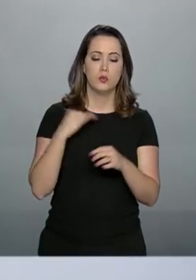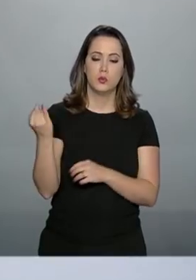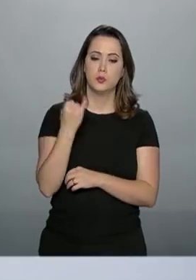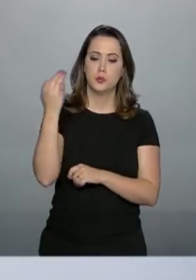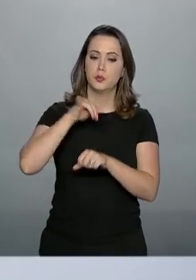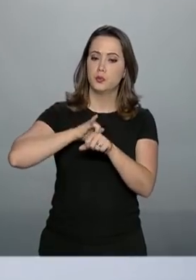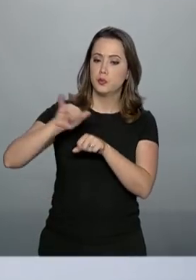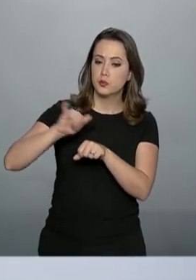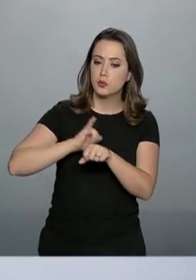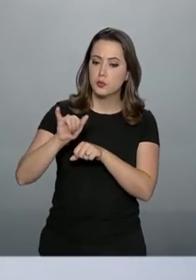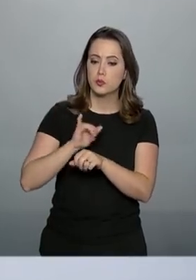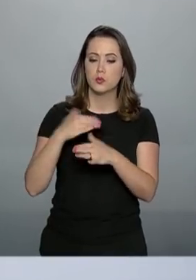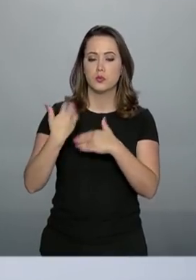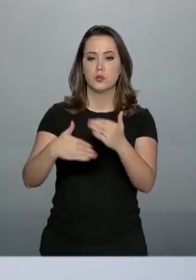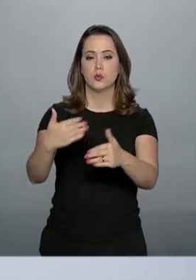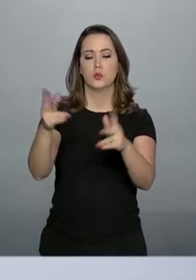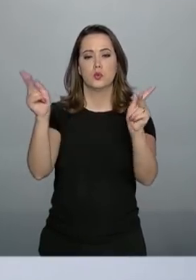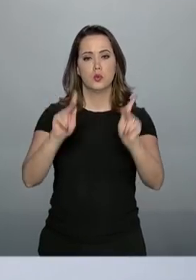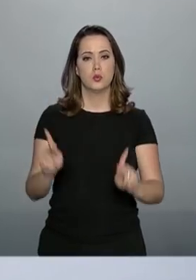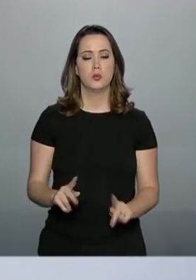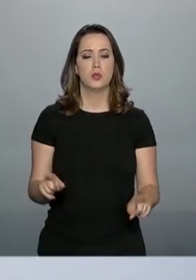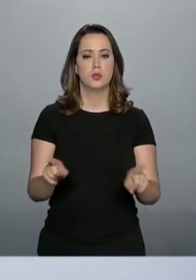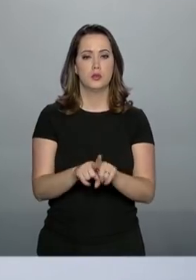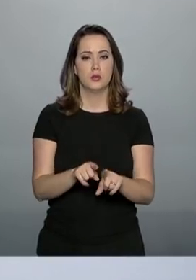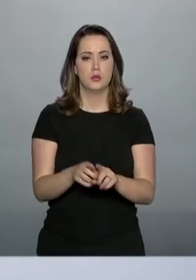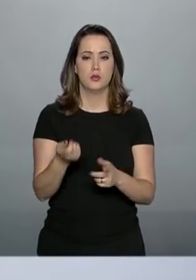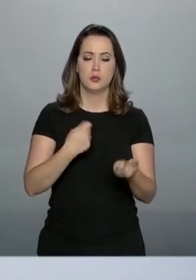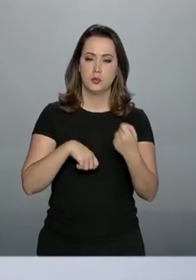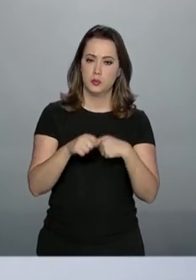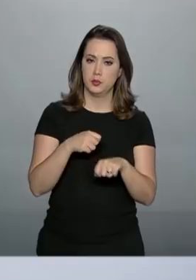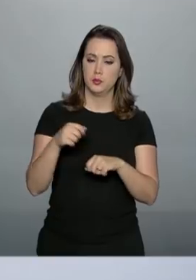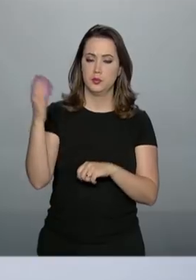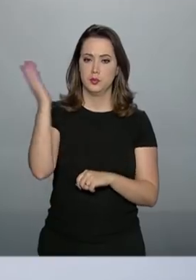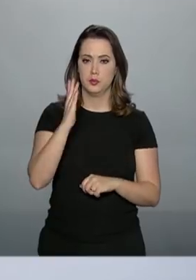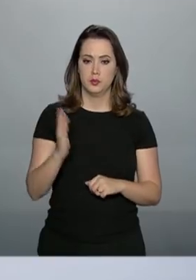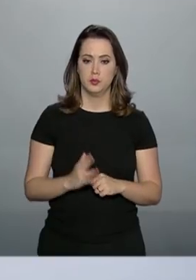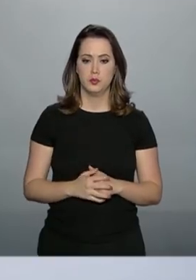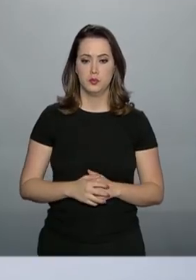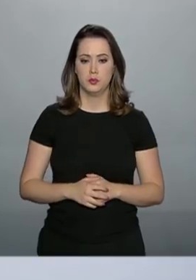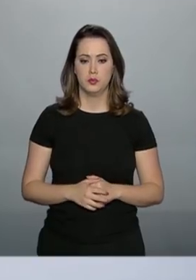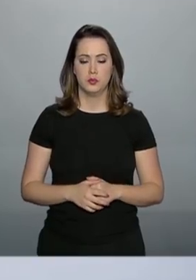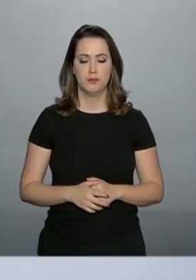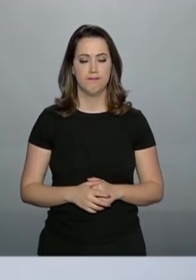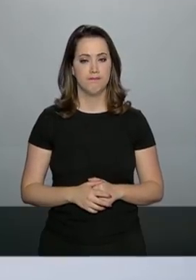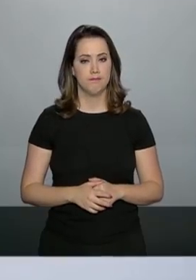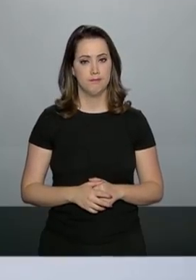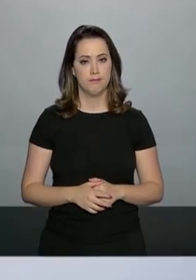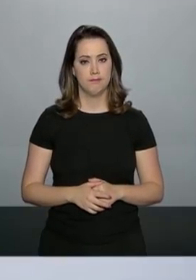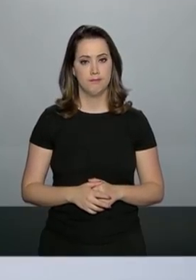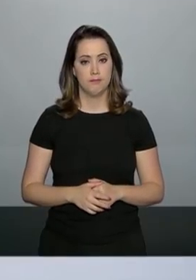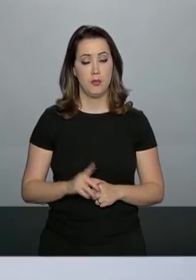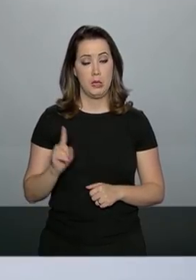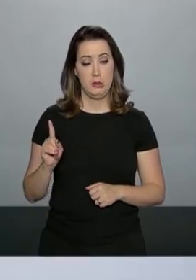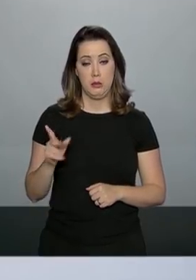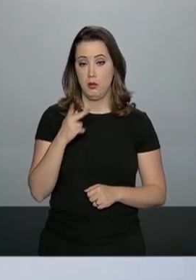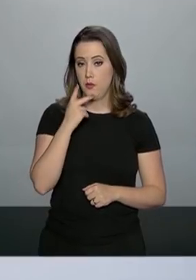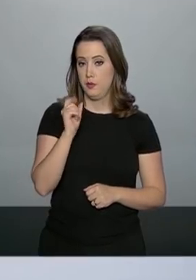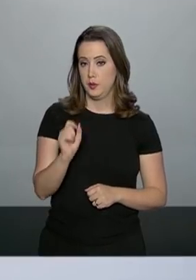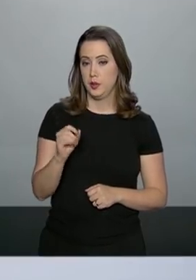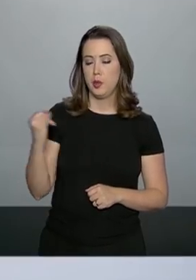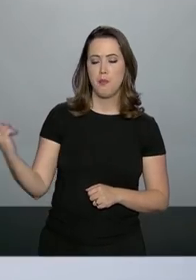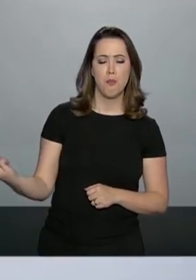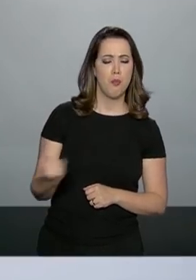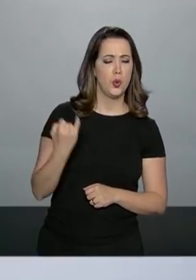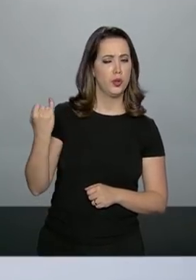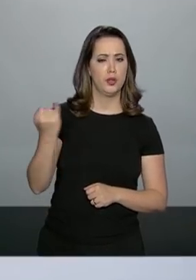estratégico para manter a paz e também para a economia brasileira. É um setor relevante para o crescimento